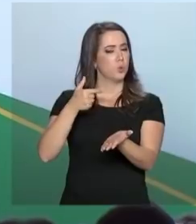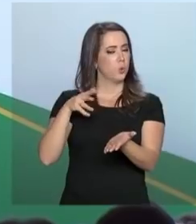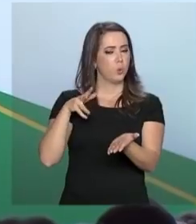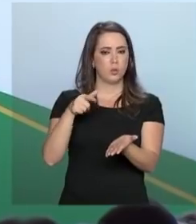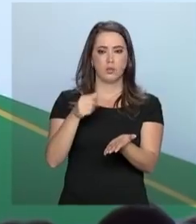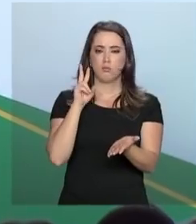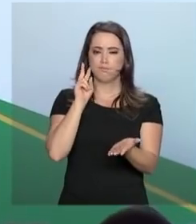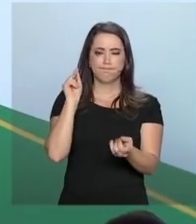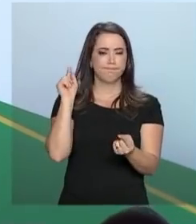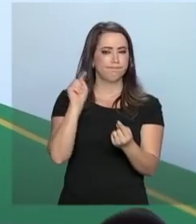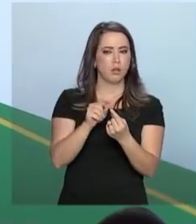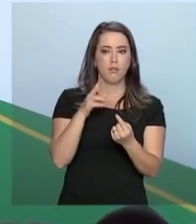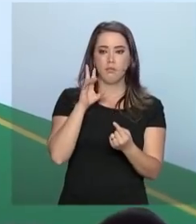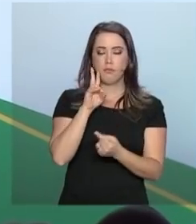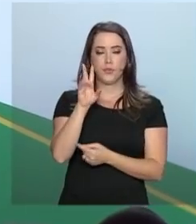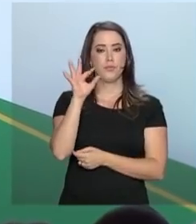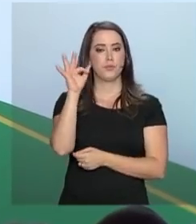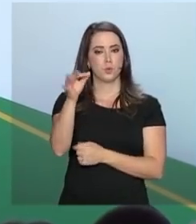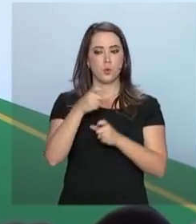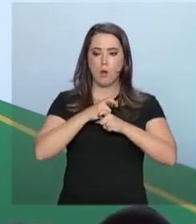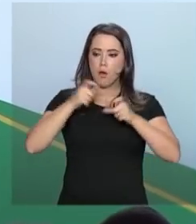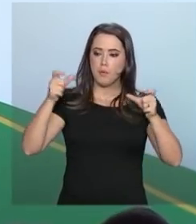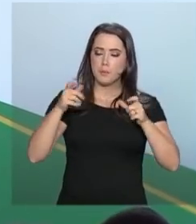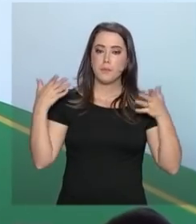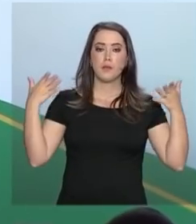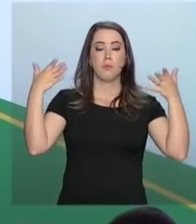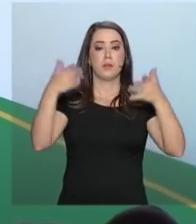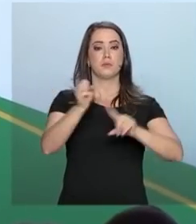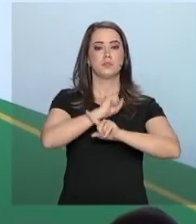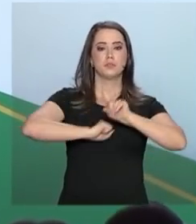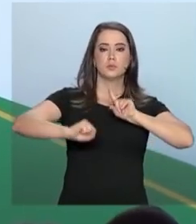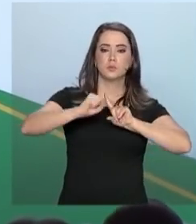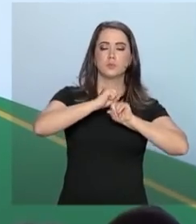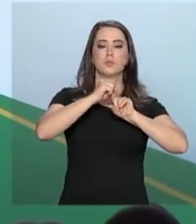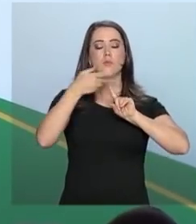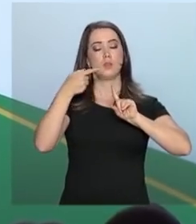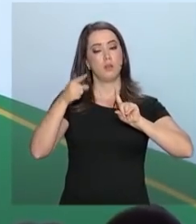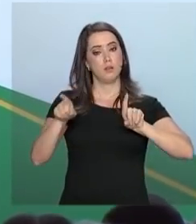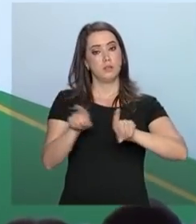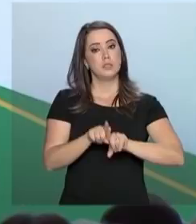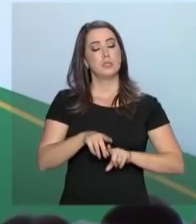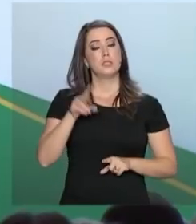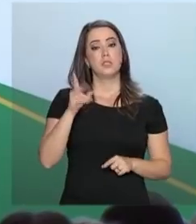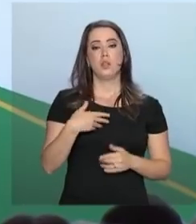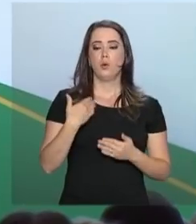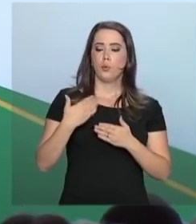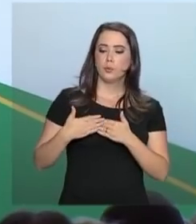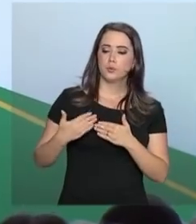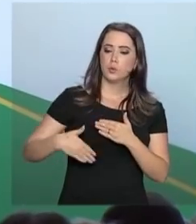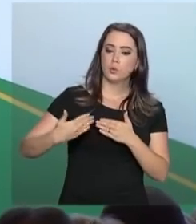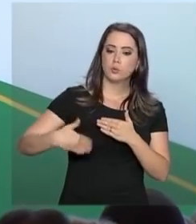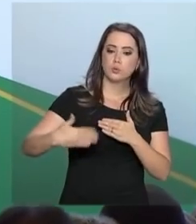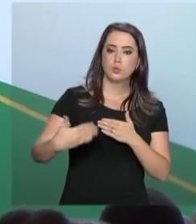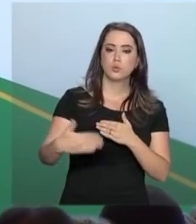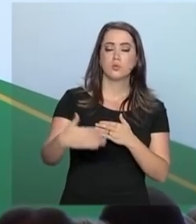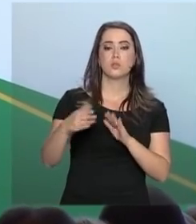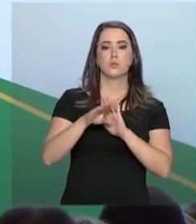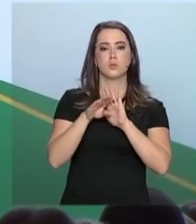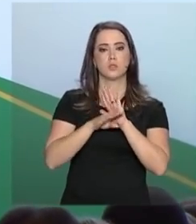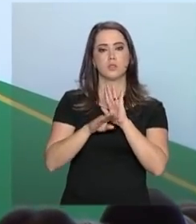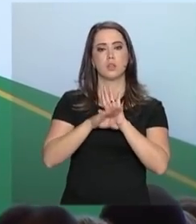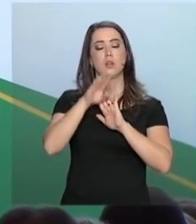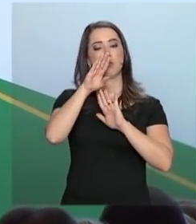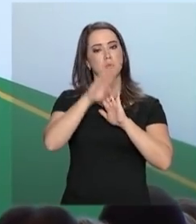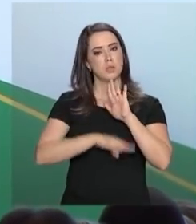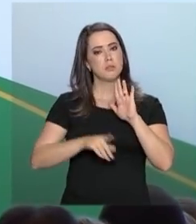previsibilidade, com ampla participação da sociedade e sem descontinuar aqueles programas e